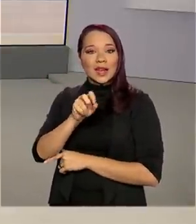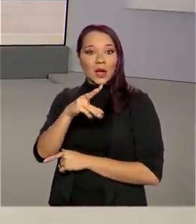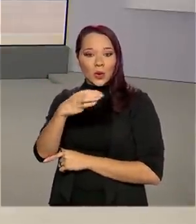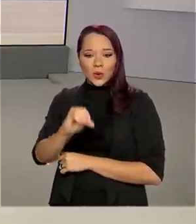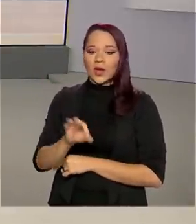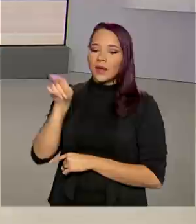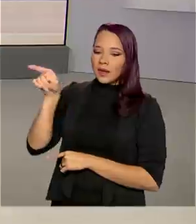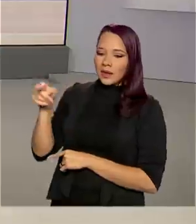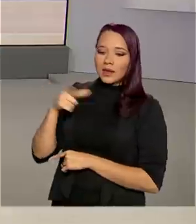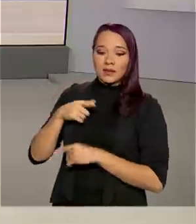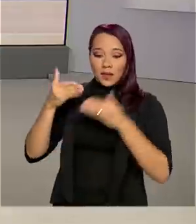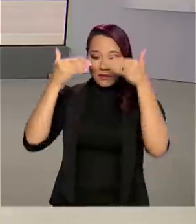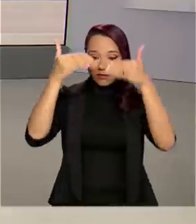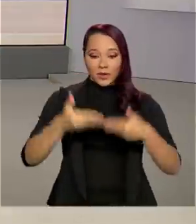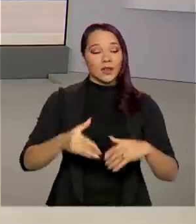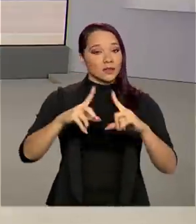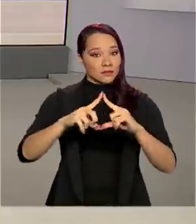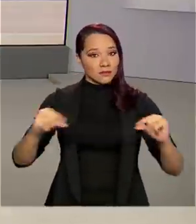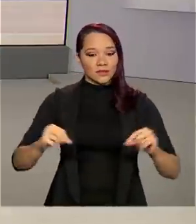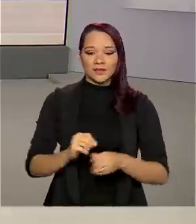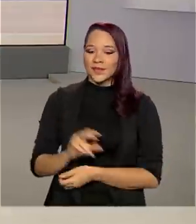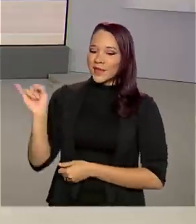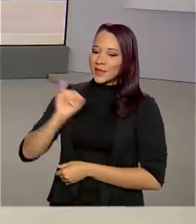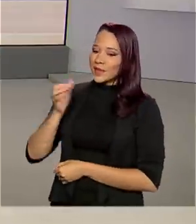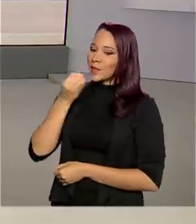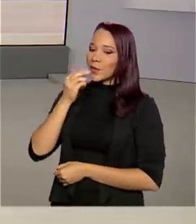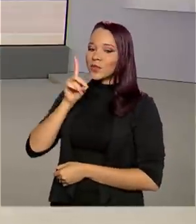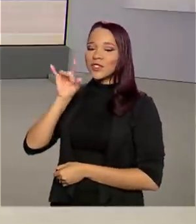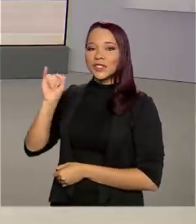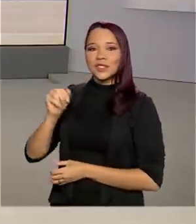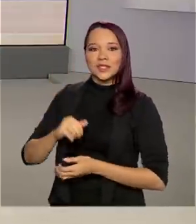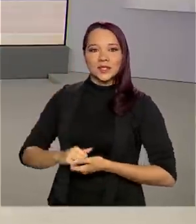está em frente à residência oficial. Oi Glauco, bom dia.